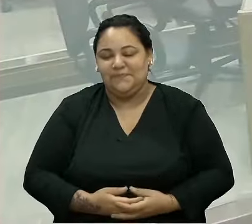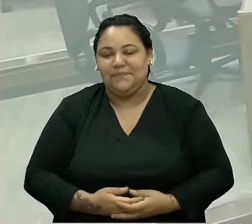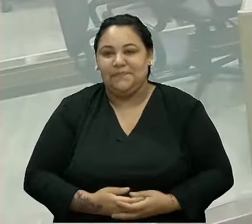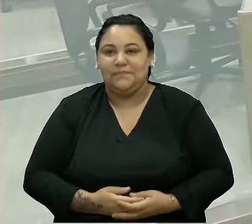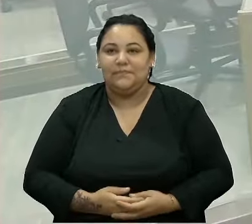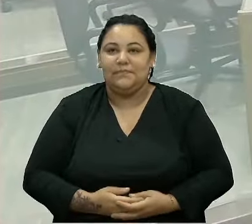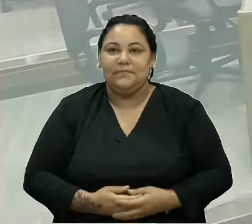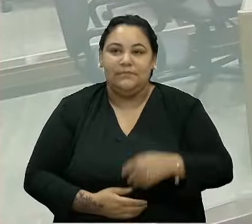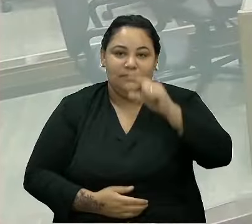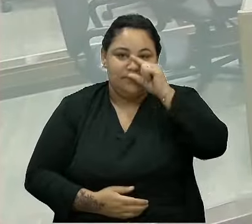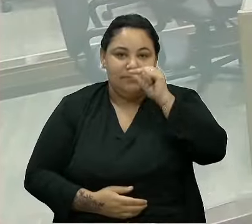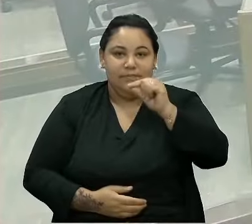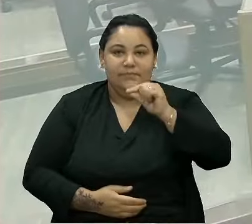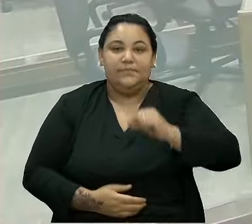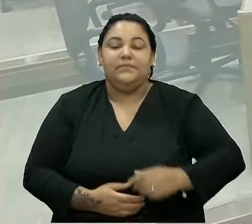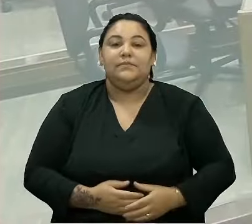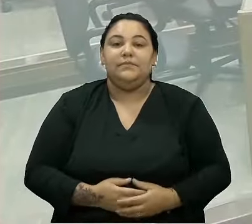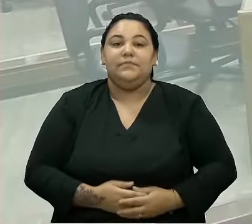Fantinel.